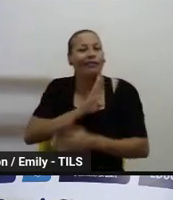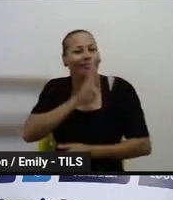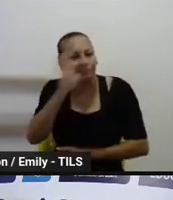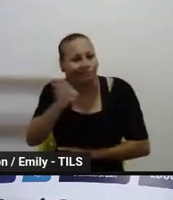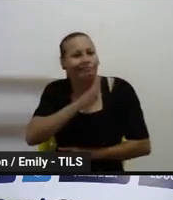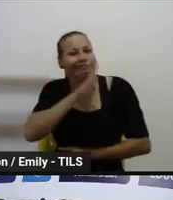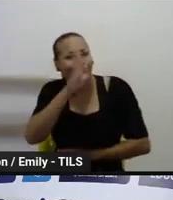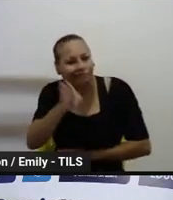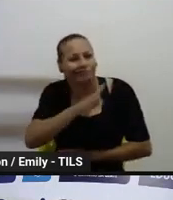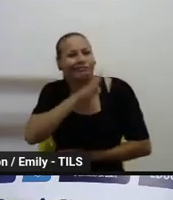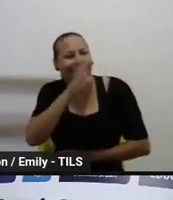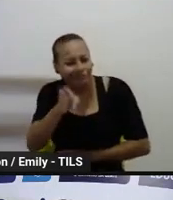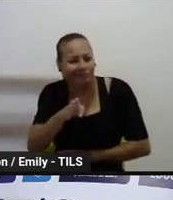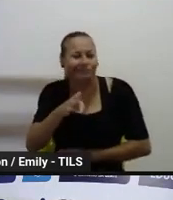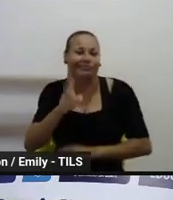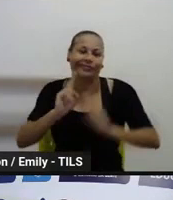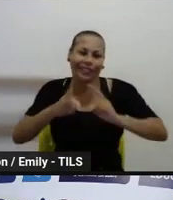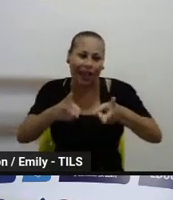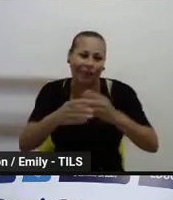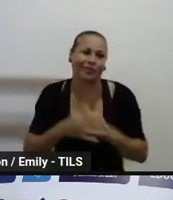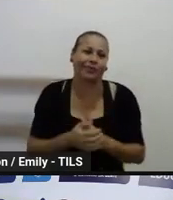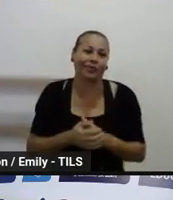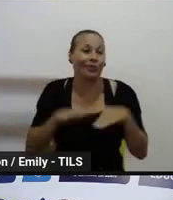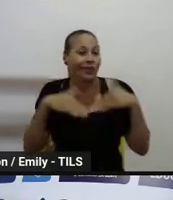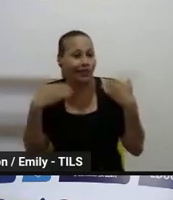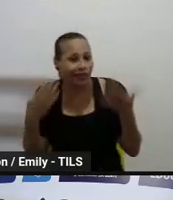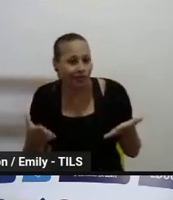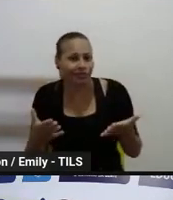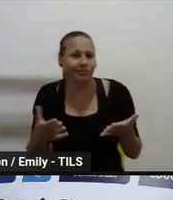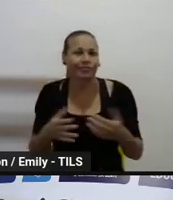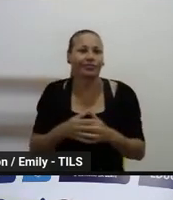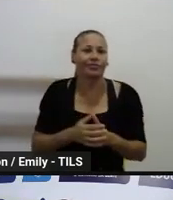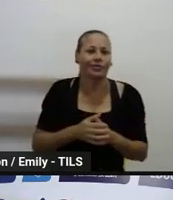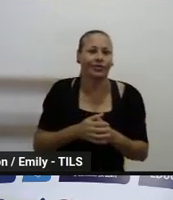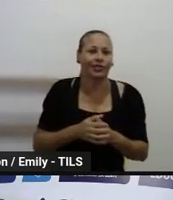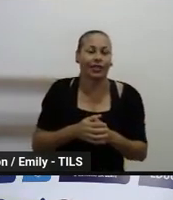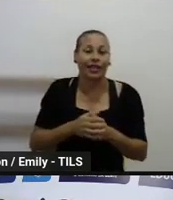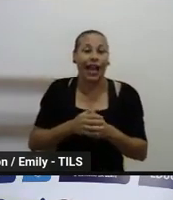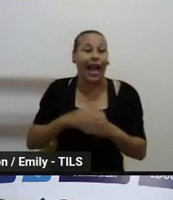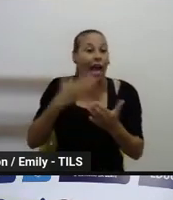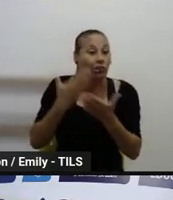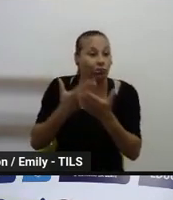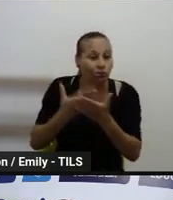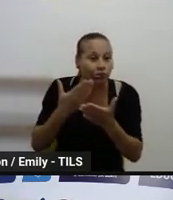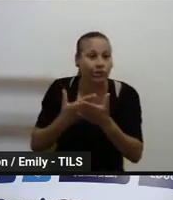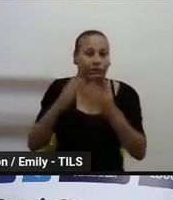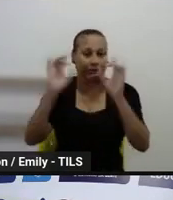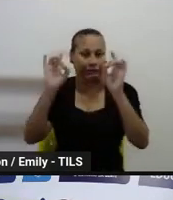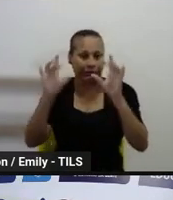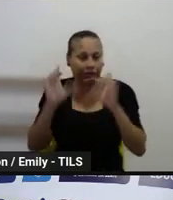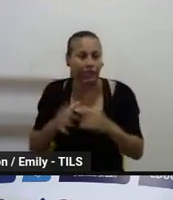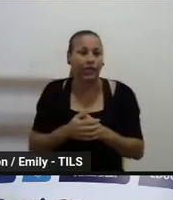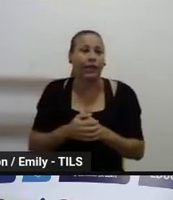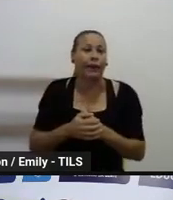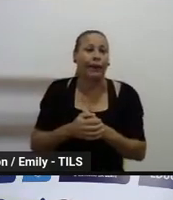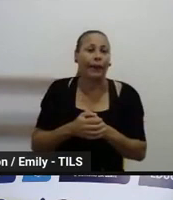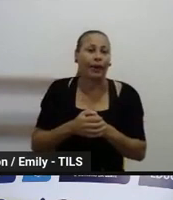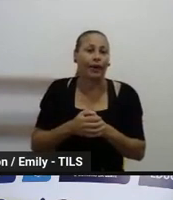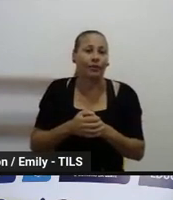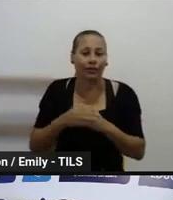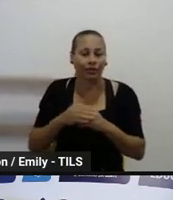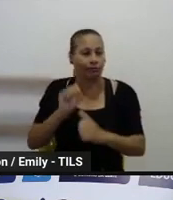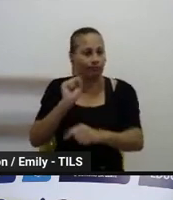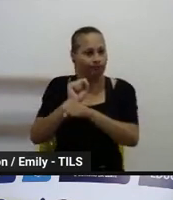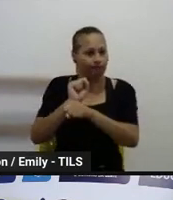estão integrando essa ação, então, a questão da educação especial, vou repetir, é algo, uma pauta